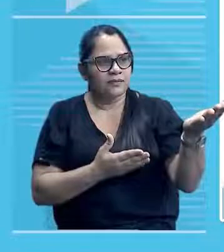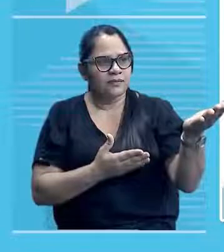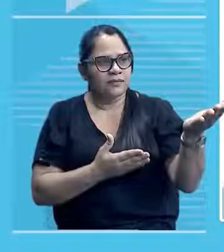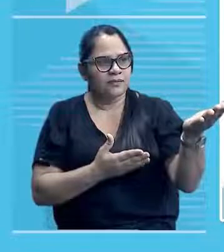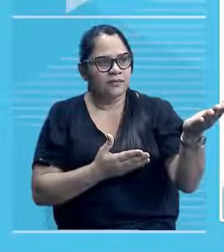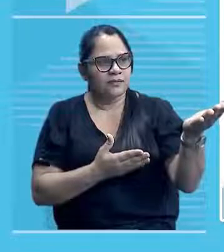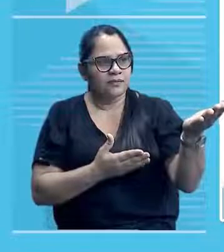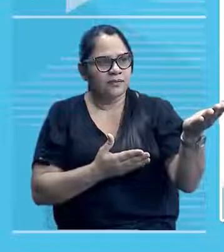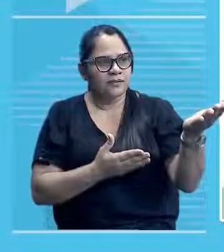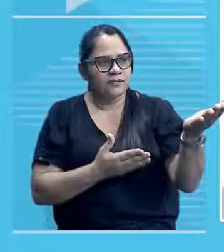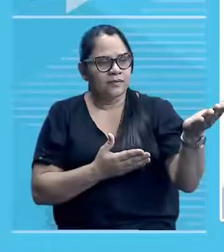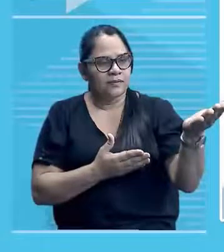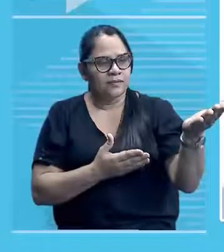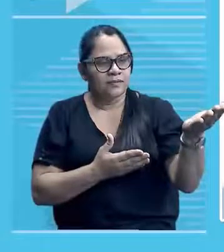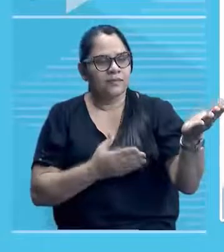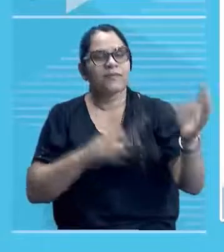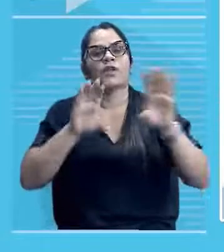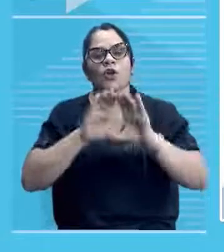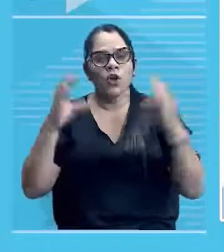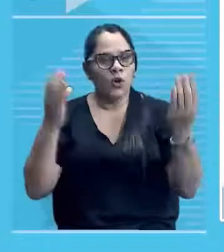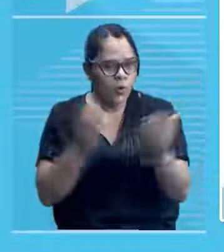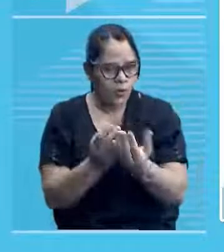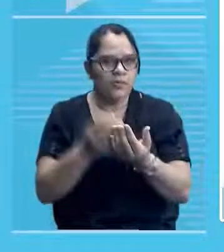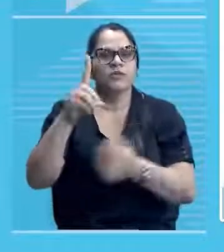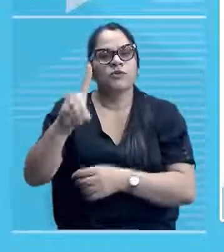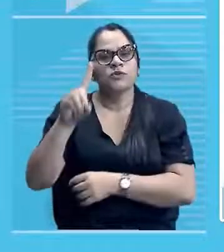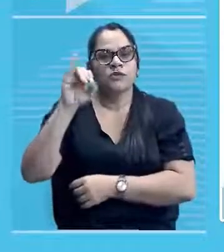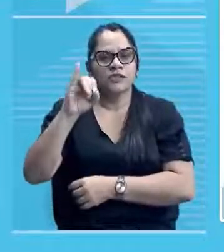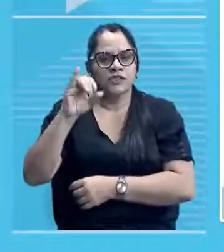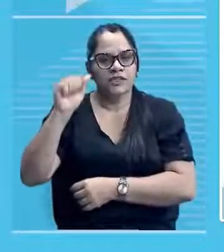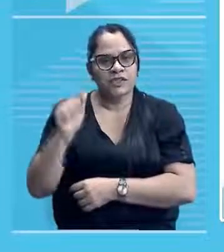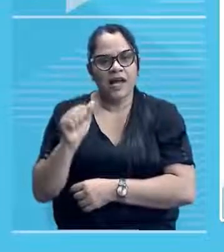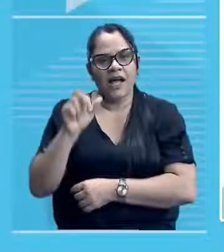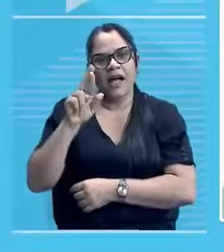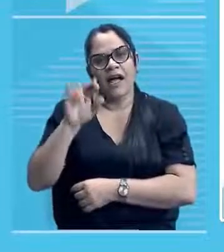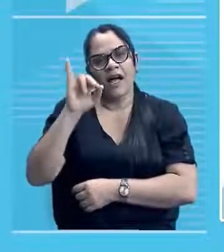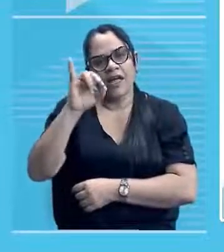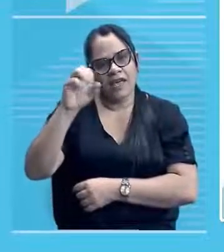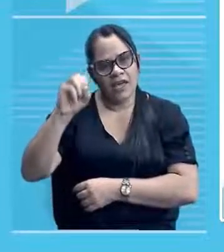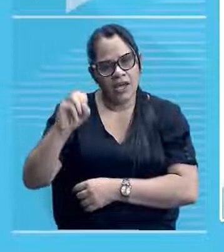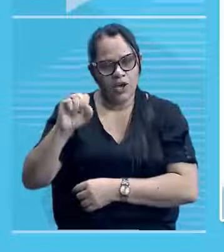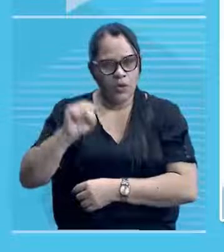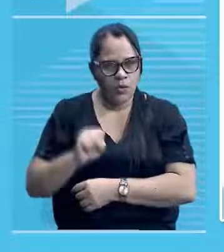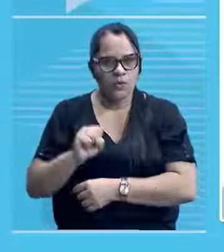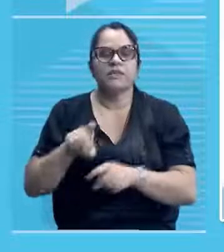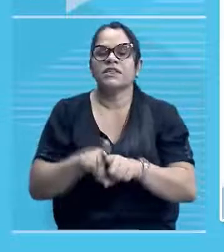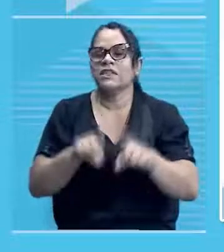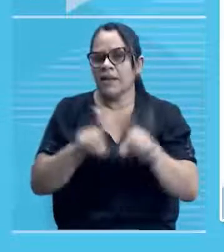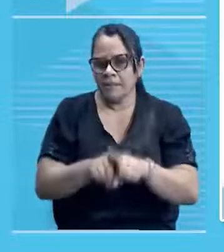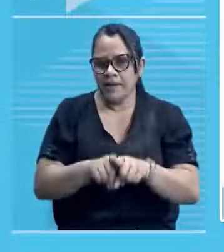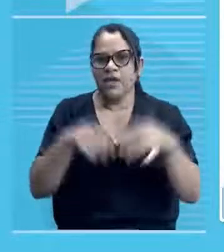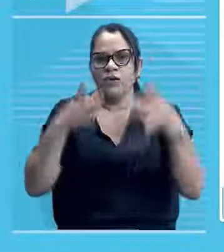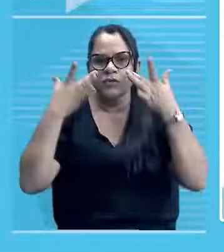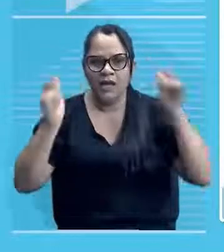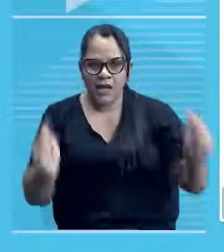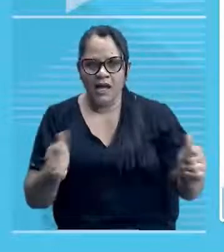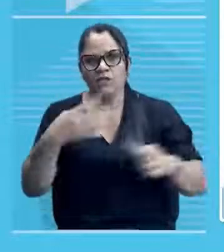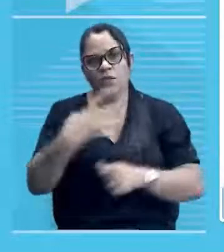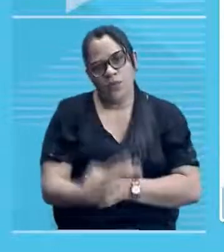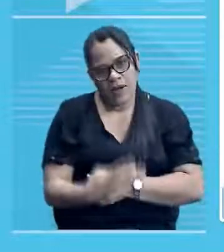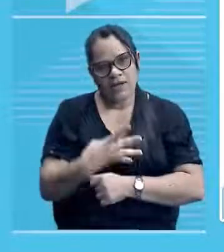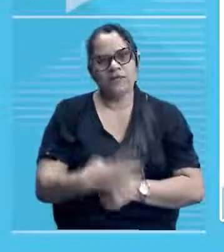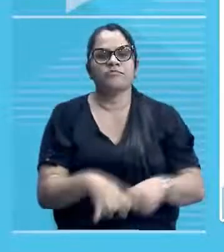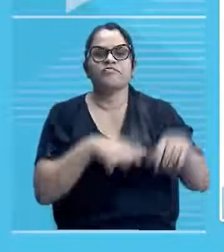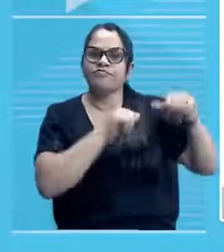Pronto! O Complexo Clube dos Diários, Teatro 4 de Setembro. Olha só, gente, esse Complexo Clube dos